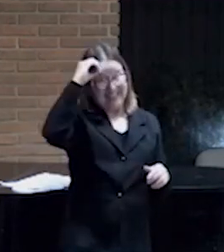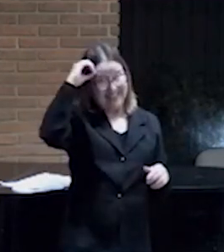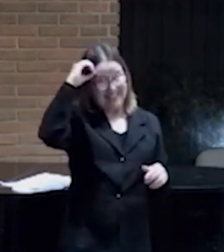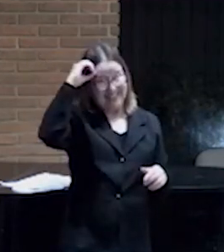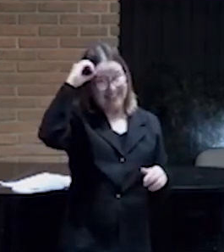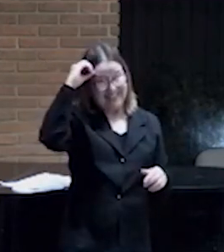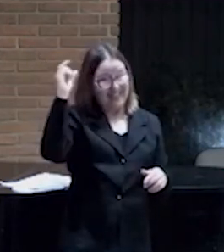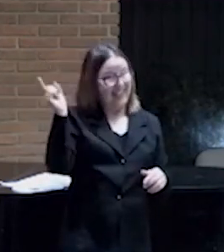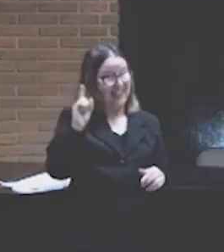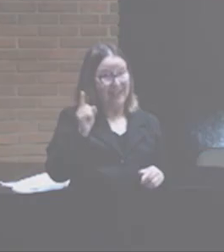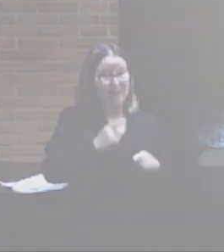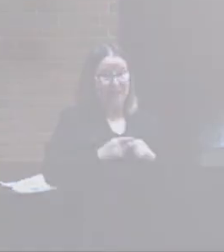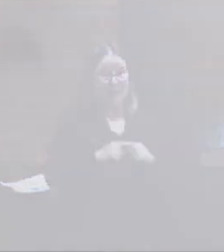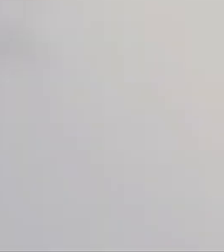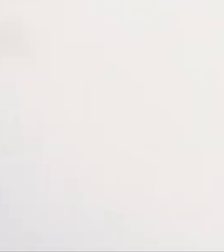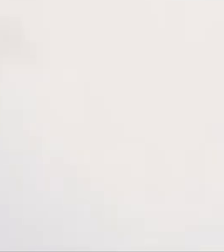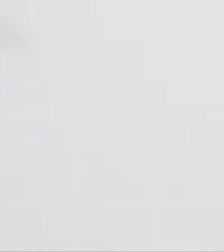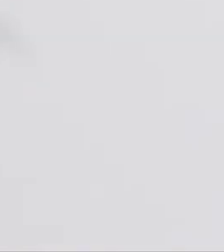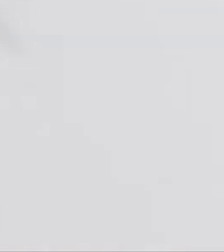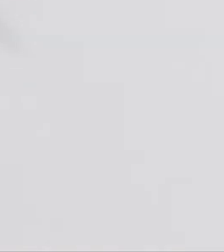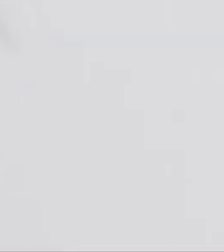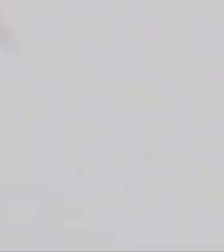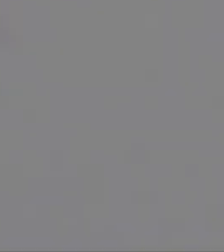mas porque o único bom morreu em nosso lugar.